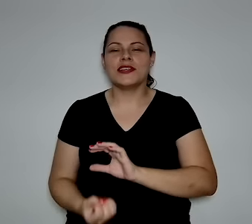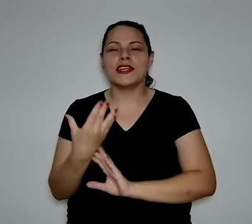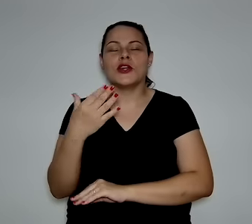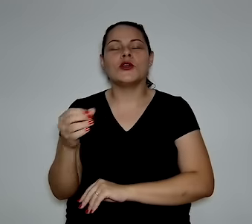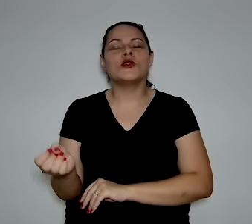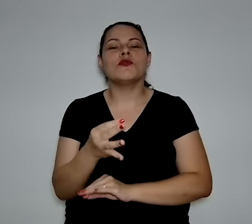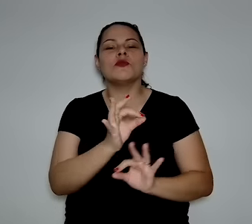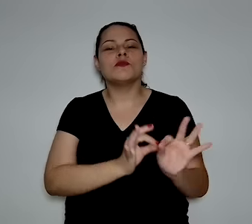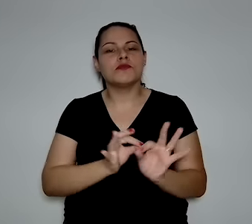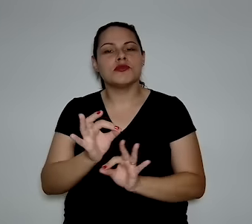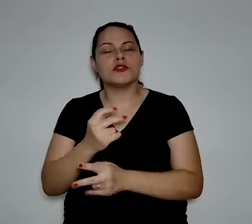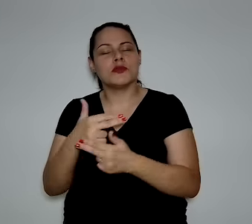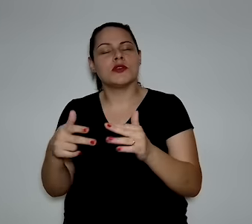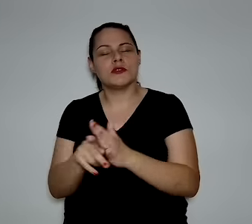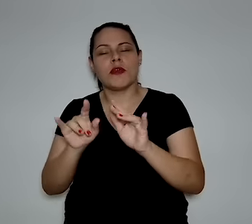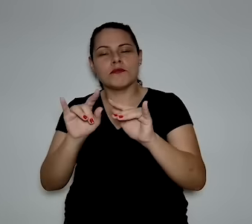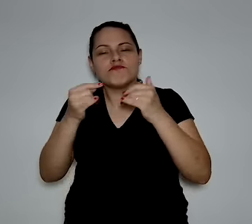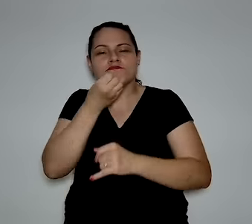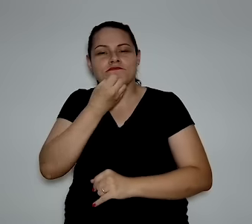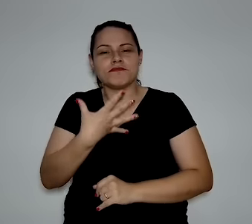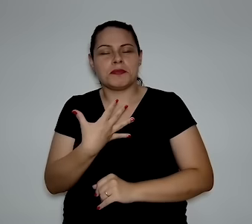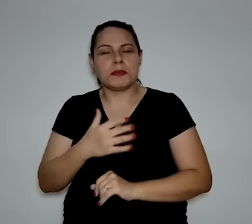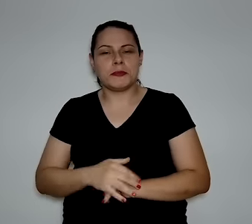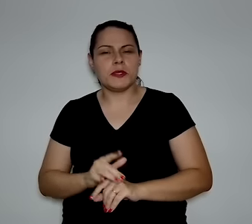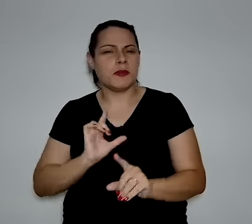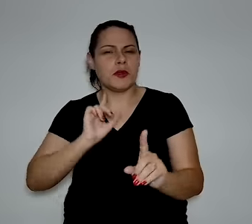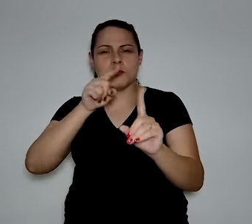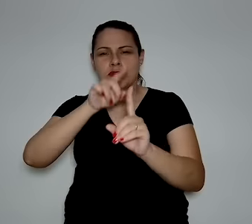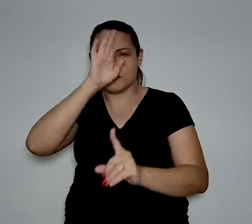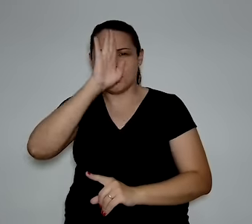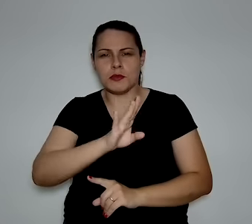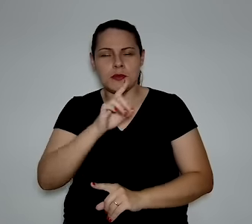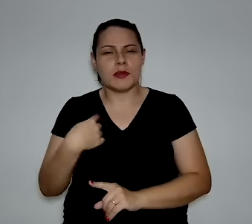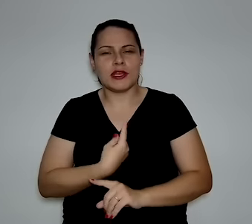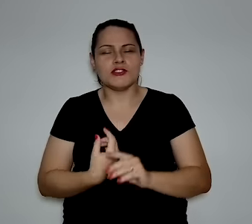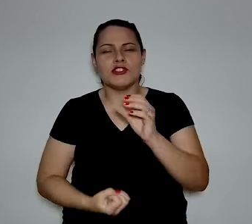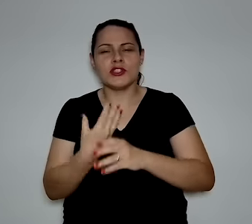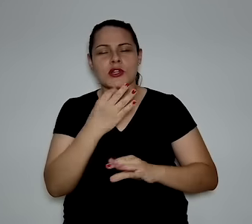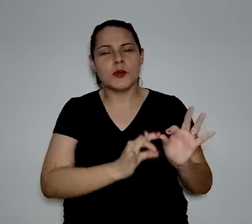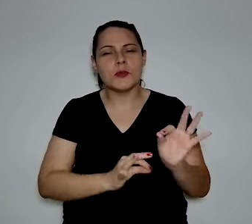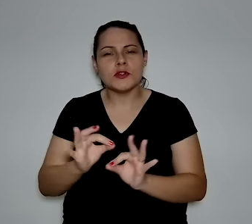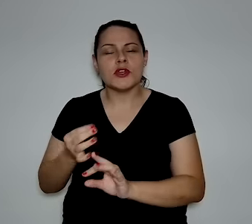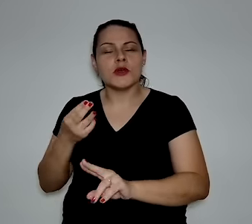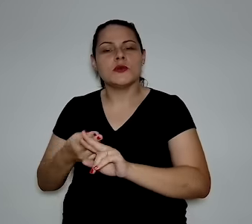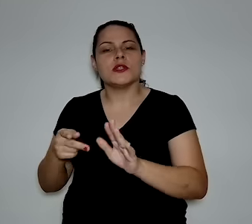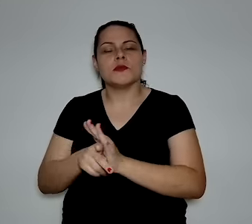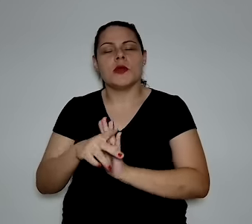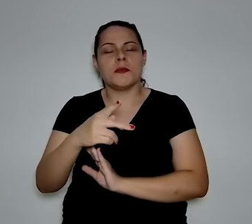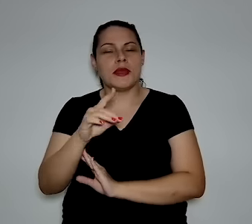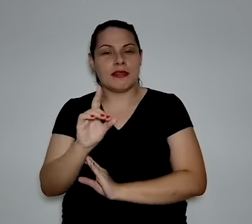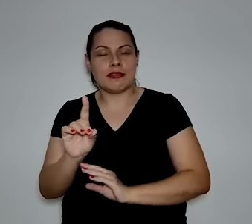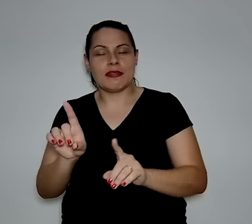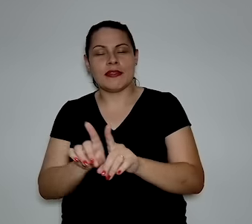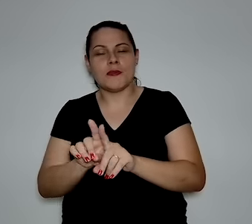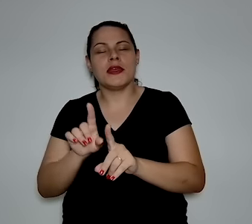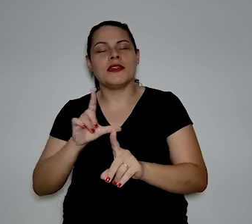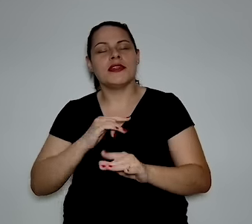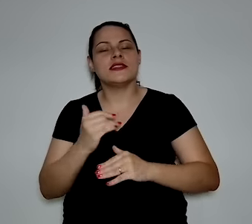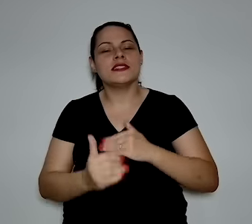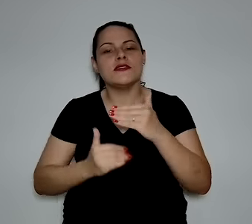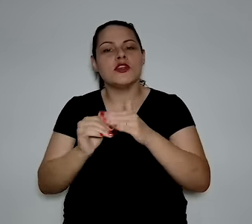tornou... Esse projeto, ele ganhou uma repercussão significativa. Qual era o grande objetivo desse projeto que a gente desenvolveu? Através do PID,